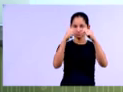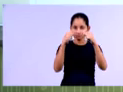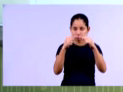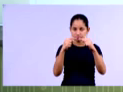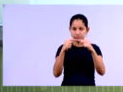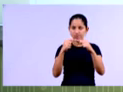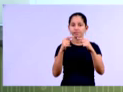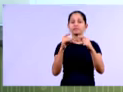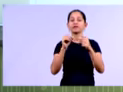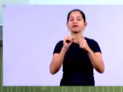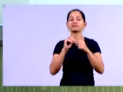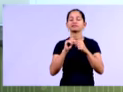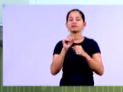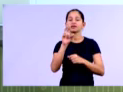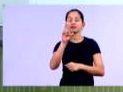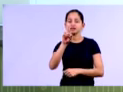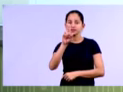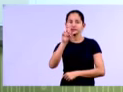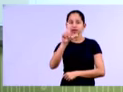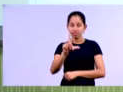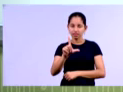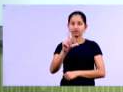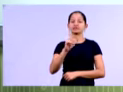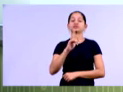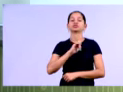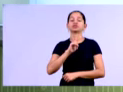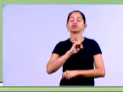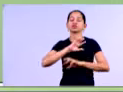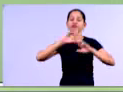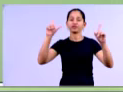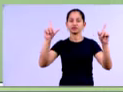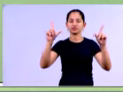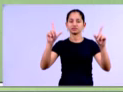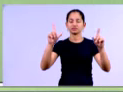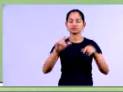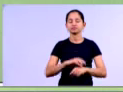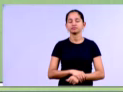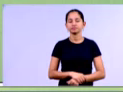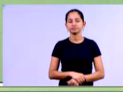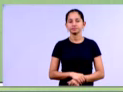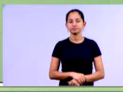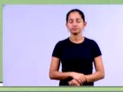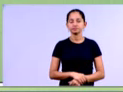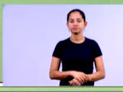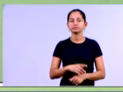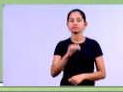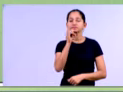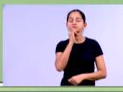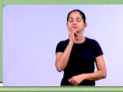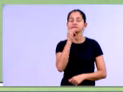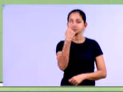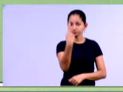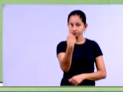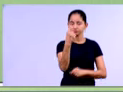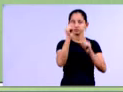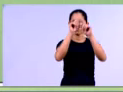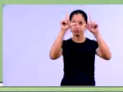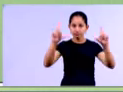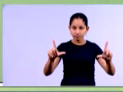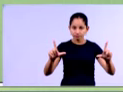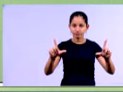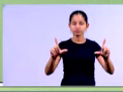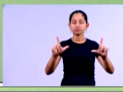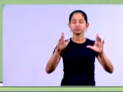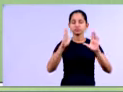ser em relação à receita líquida. Então vamos ao slide. Então, nosso exemplo aqui, análise vertical da